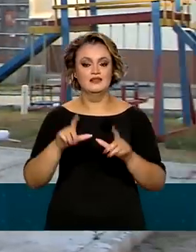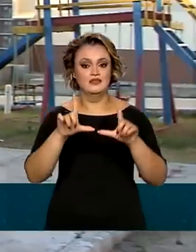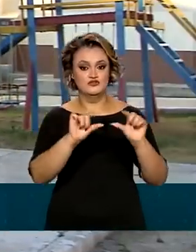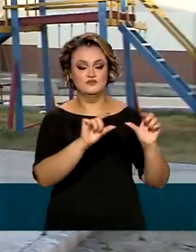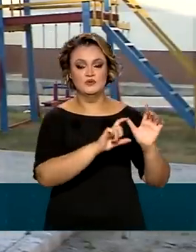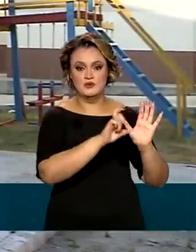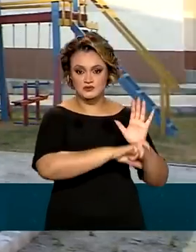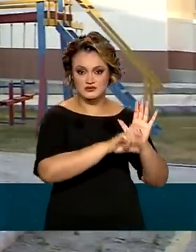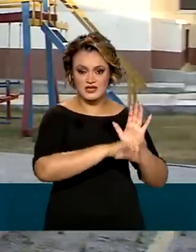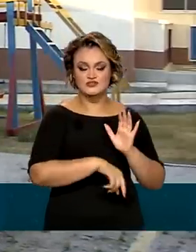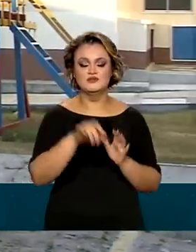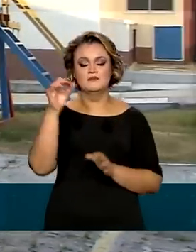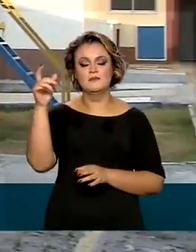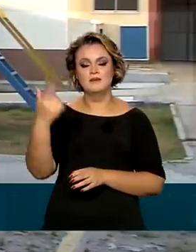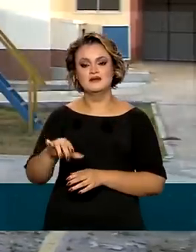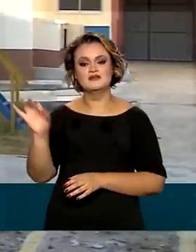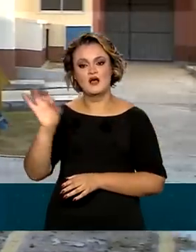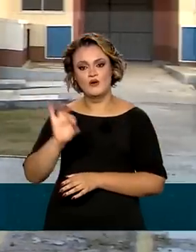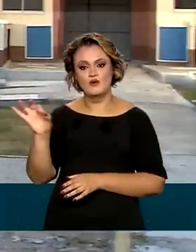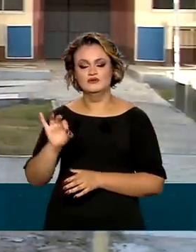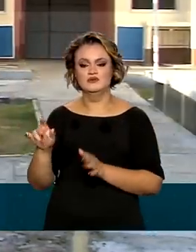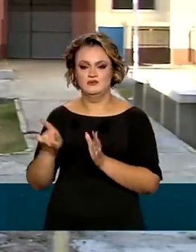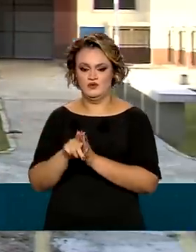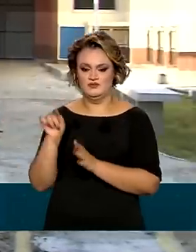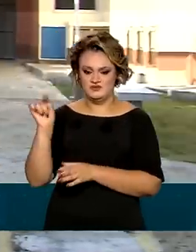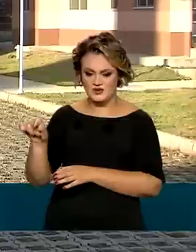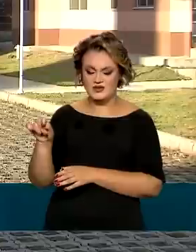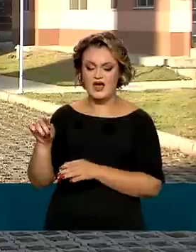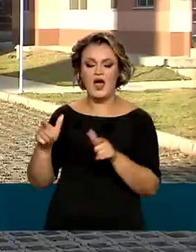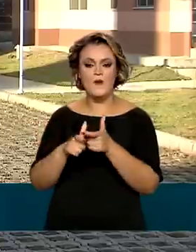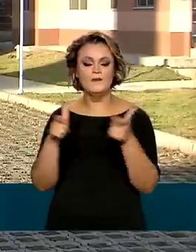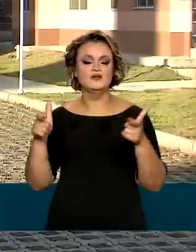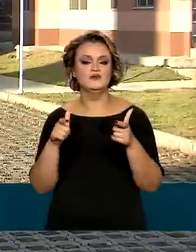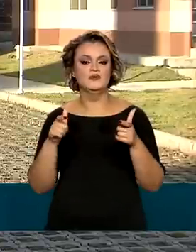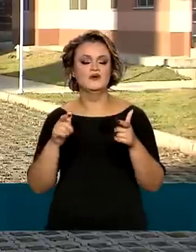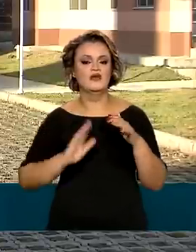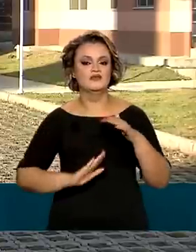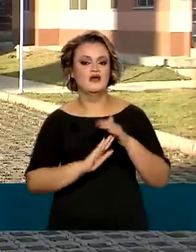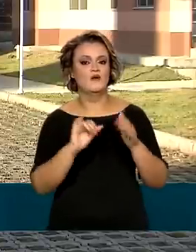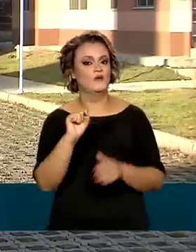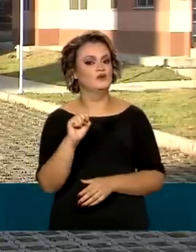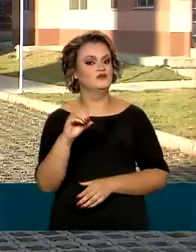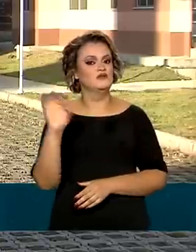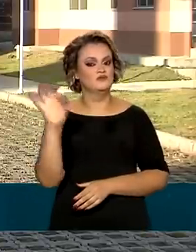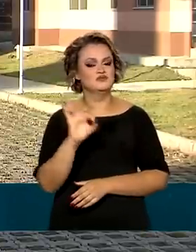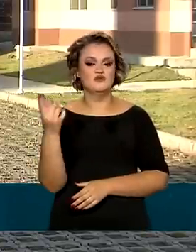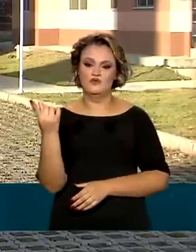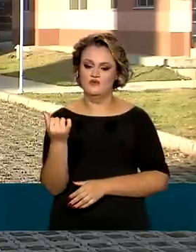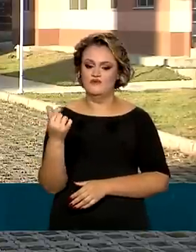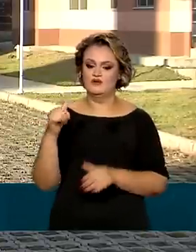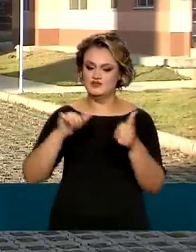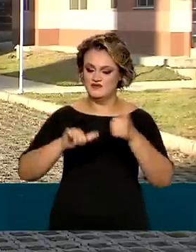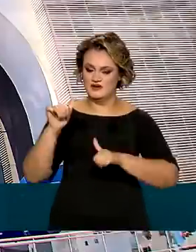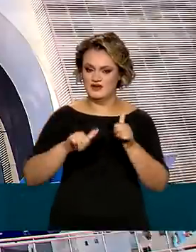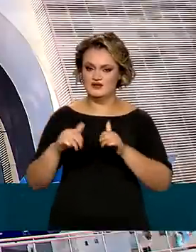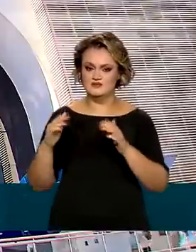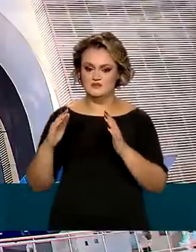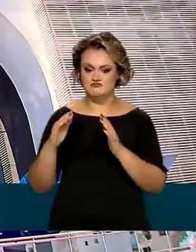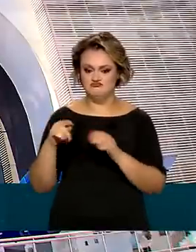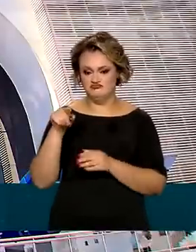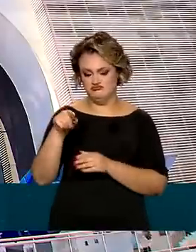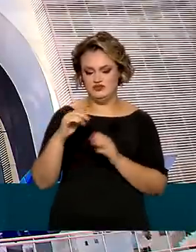a cota de financiamento na linha pró-cotista foi ampliada para até 80% do valor de avaliação do imóvel.